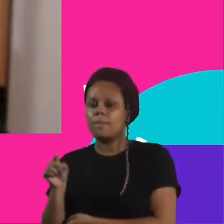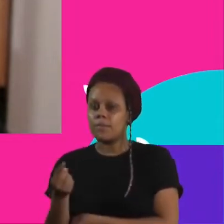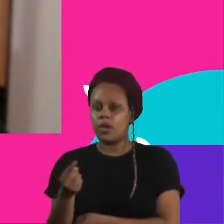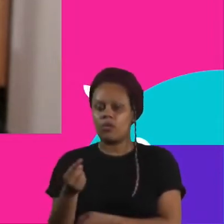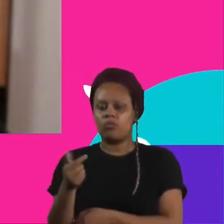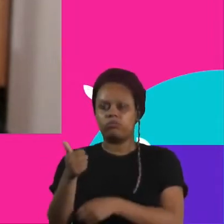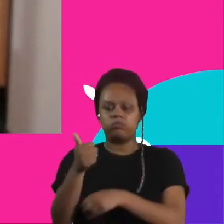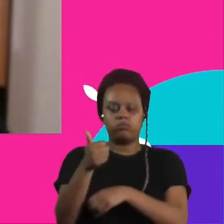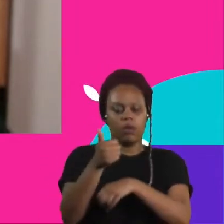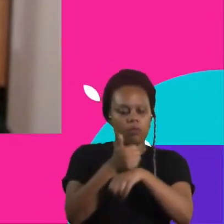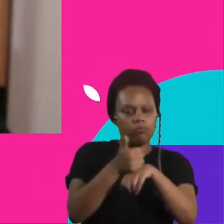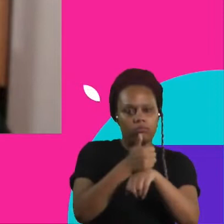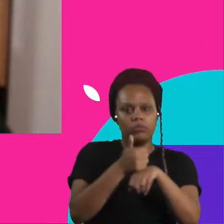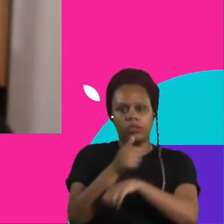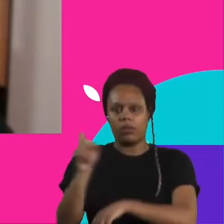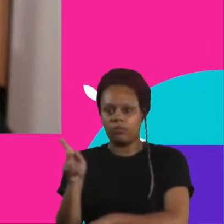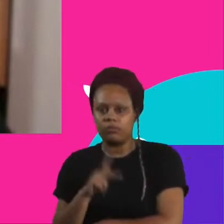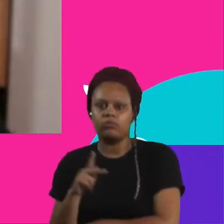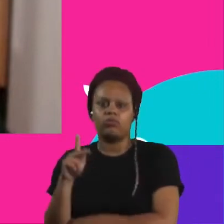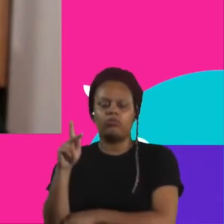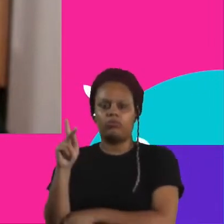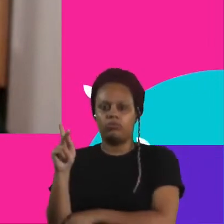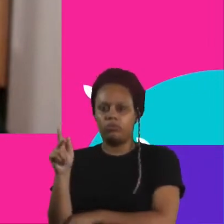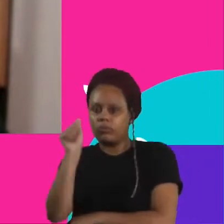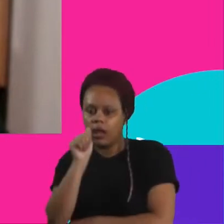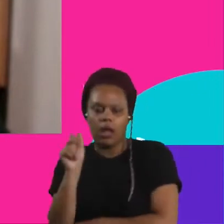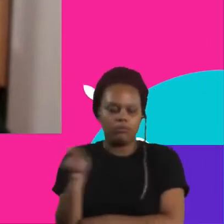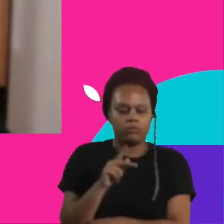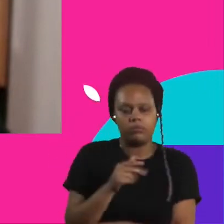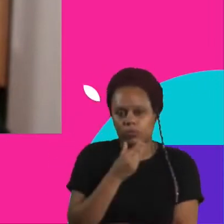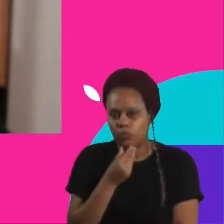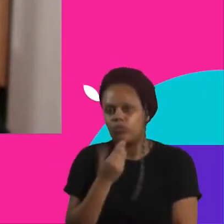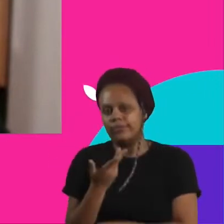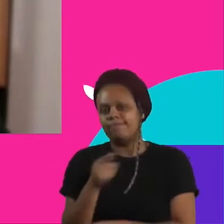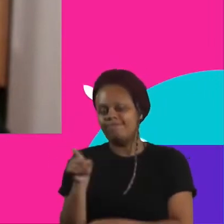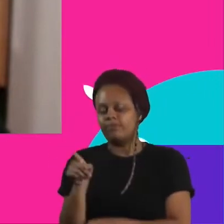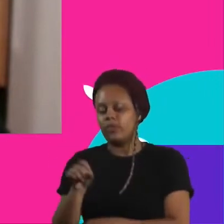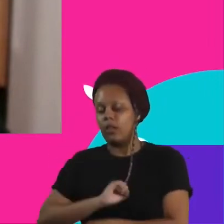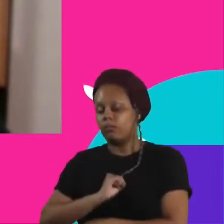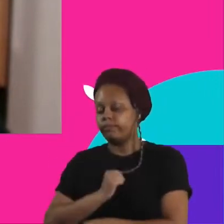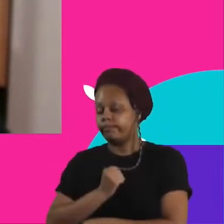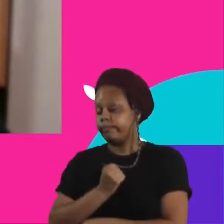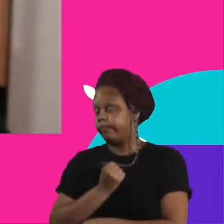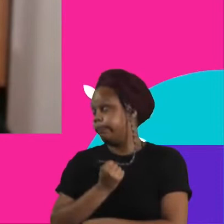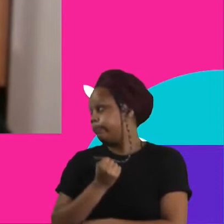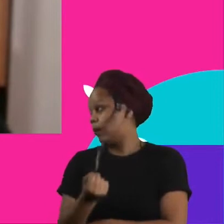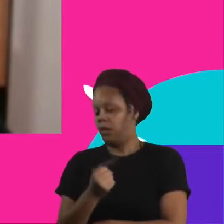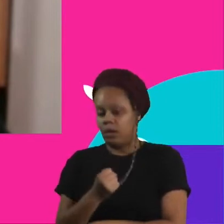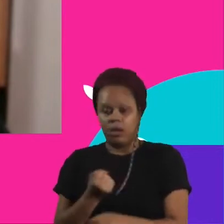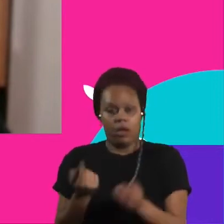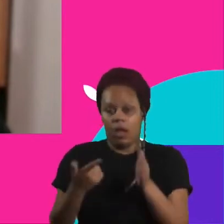Professoras e professores da rede pública. É... e ela odiava a lei de acesso à informação.